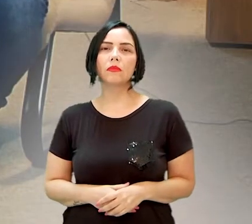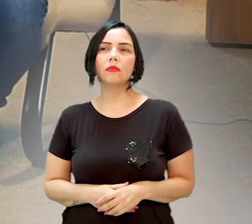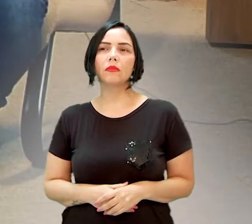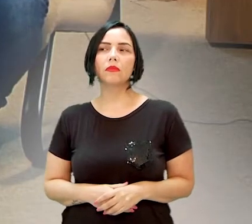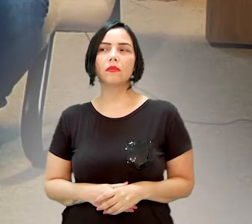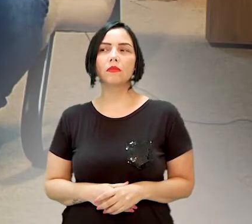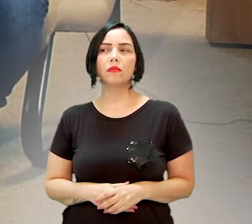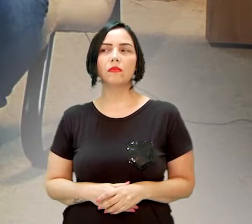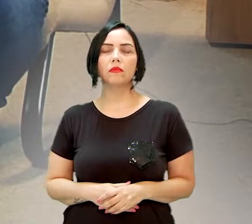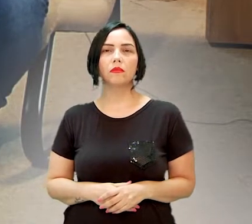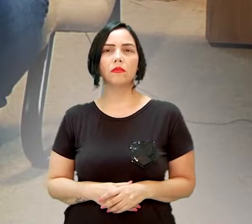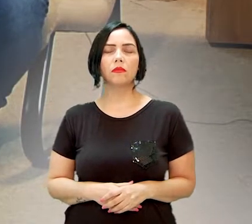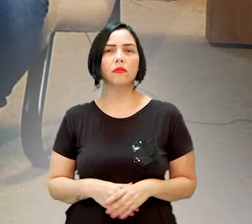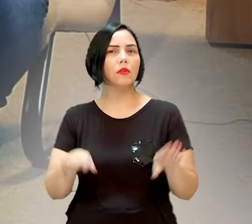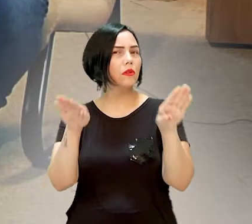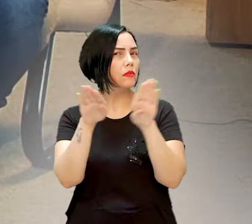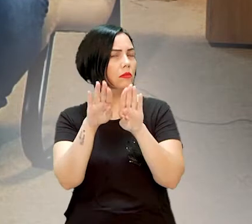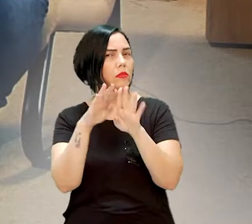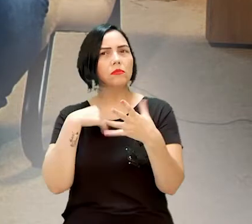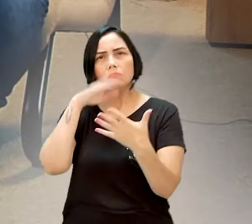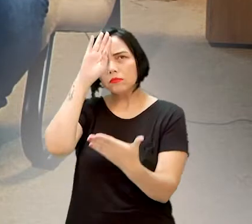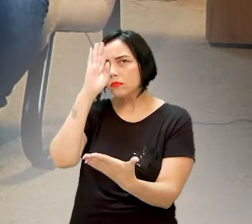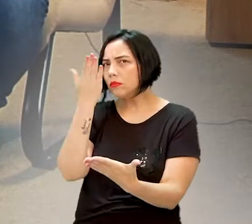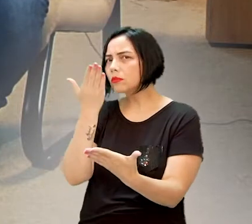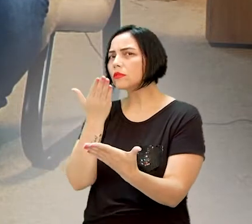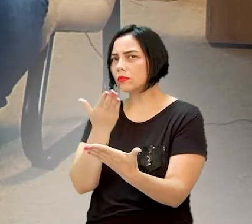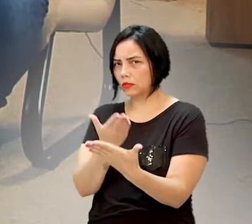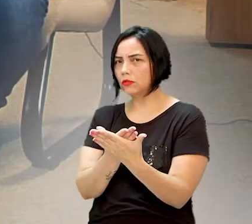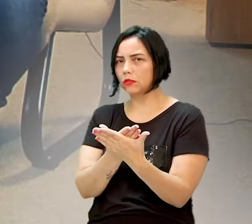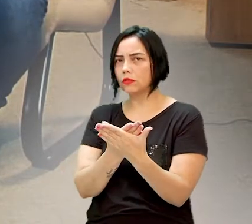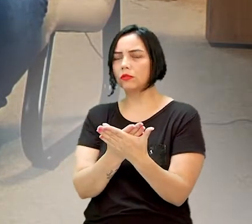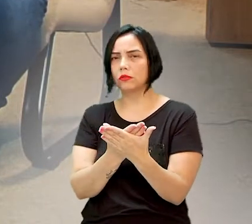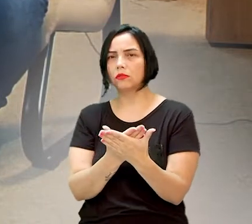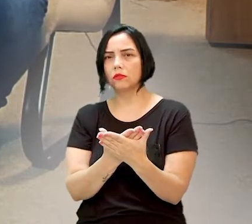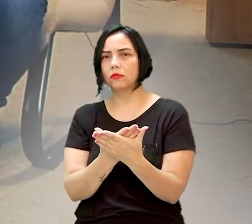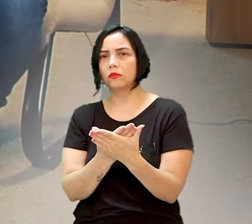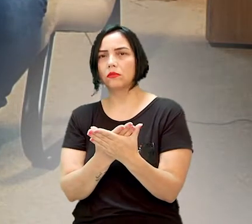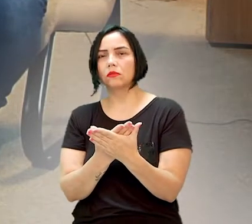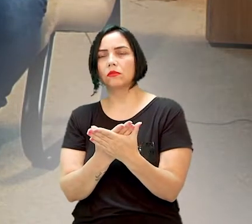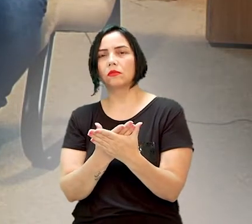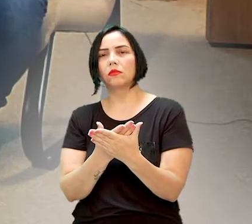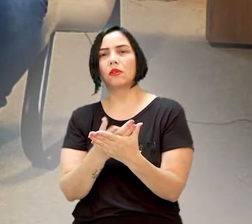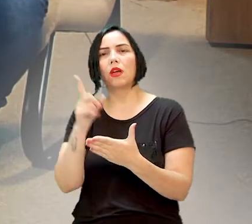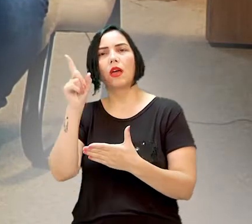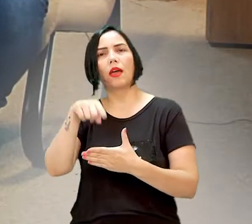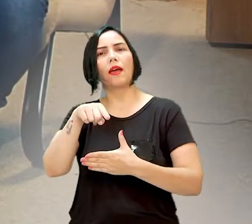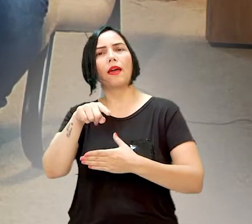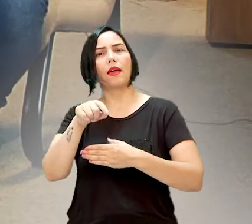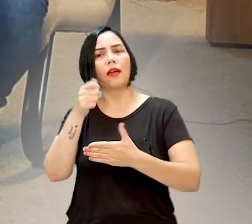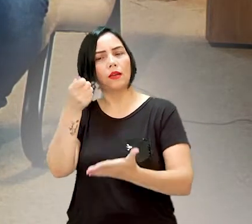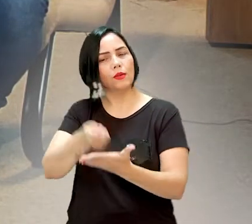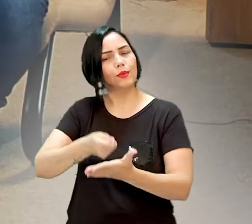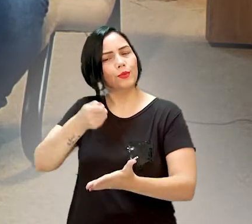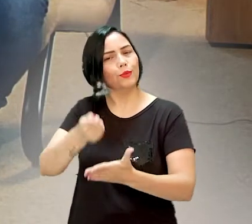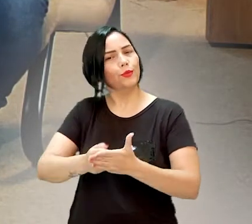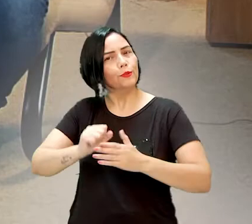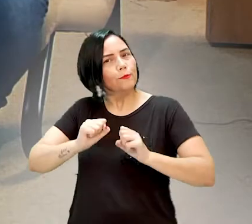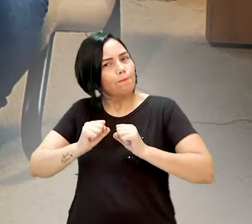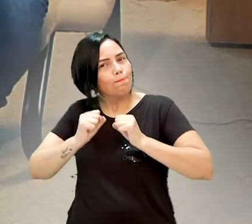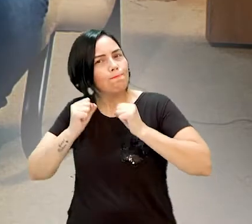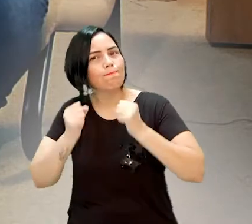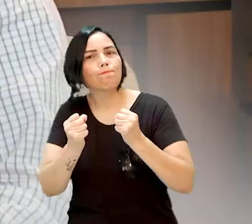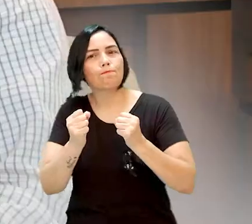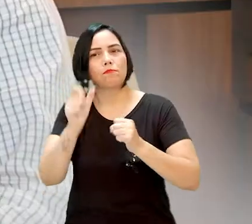que foi ferrenha nossa nesses... Que eu acredito que deu essa alavancada nos votos e nos colocou aqui, foi a luta pelo servidor público.